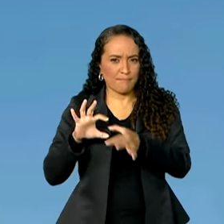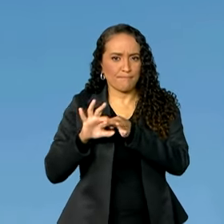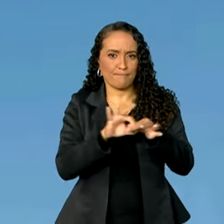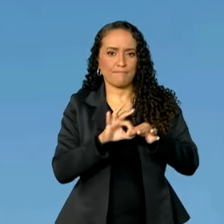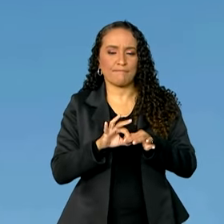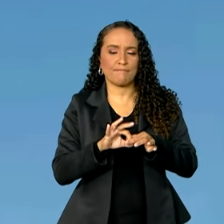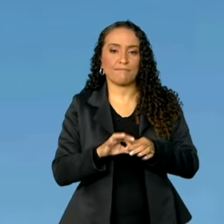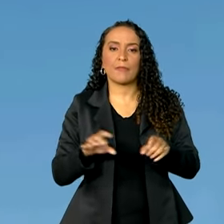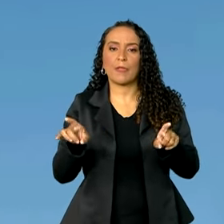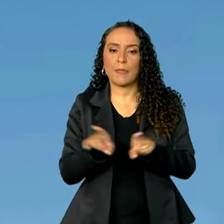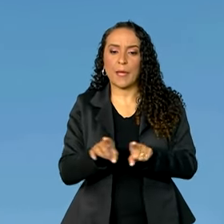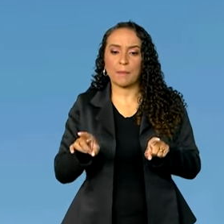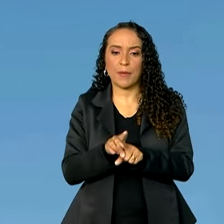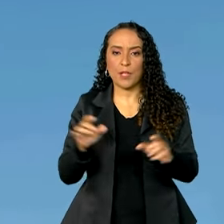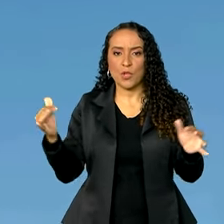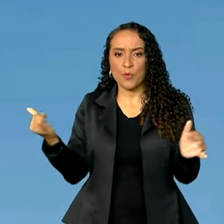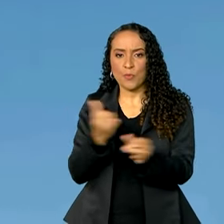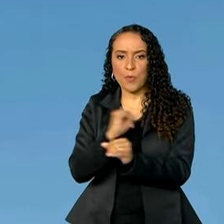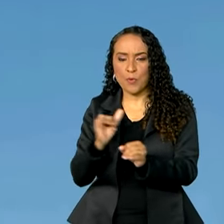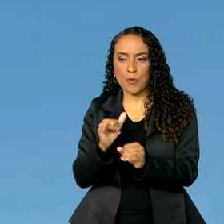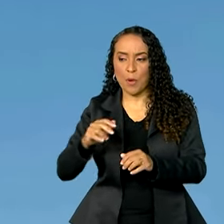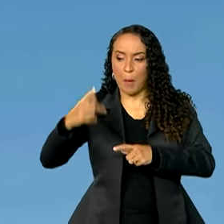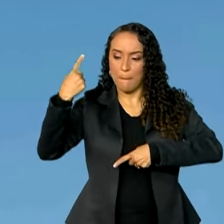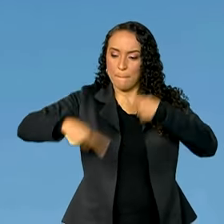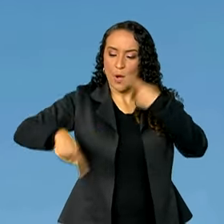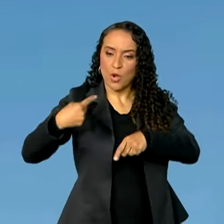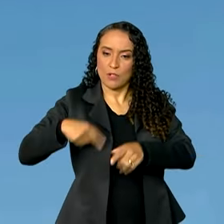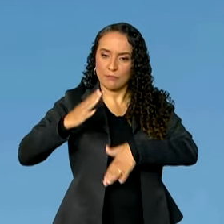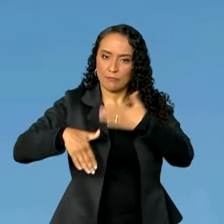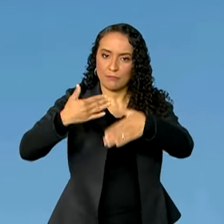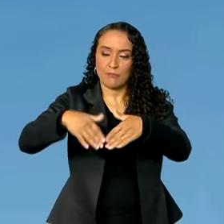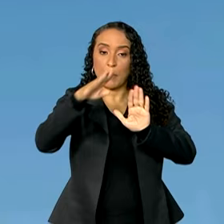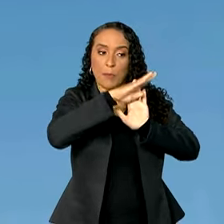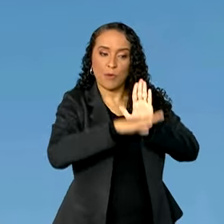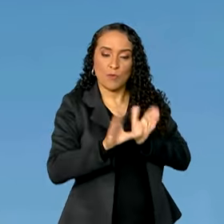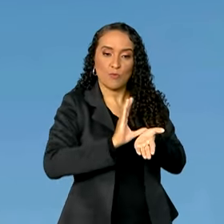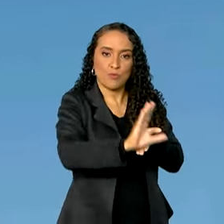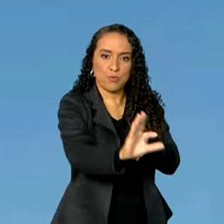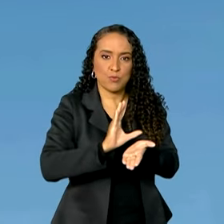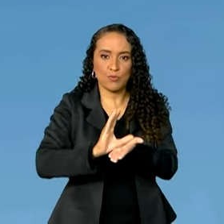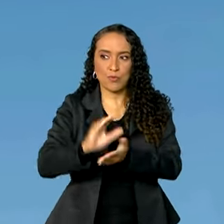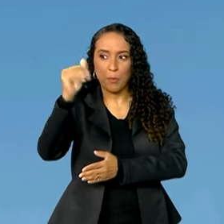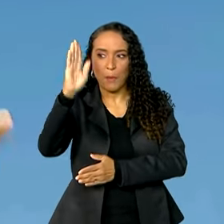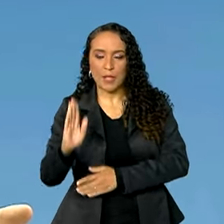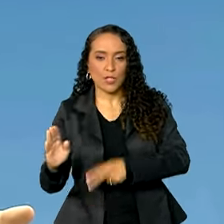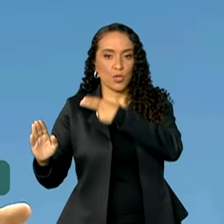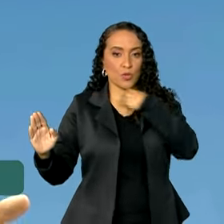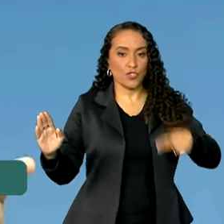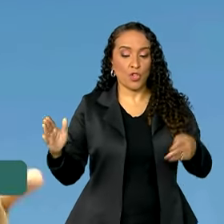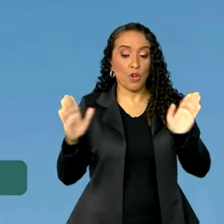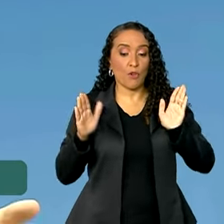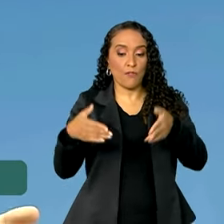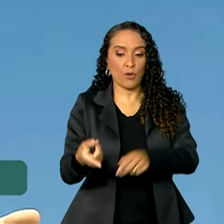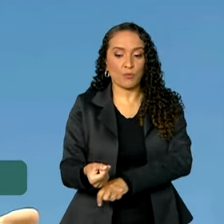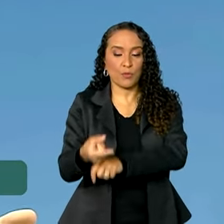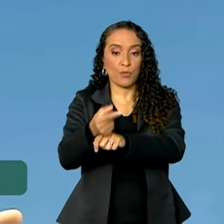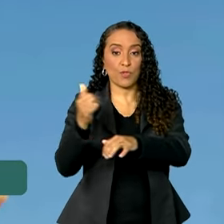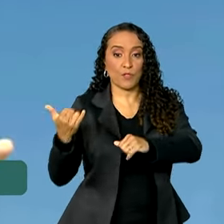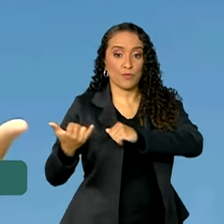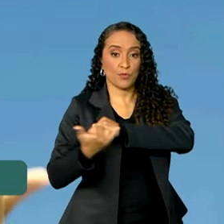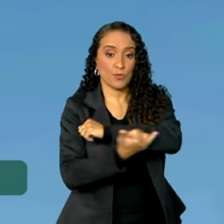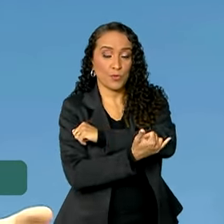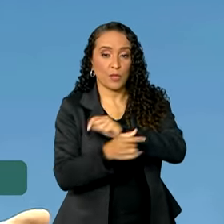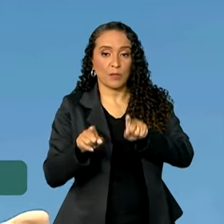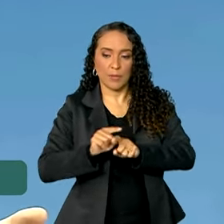Segundo, sinergias entre as políticas de desenvolvimento e programas de investimentos de Brasil e China, com foco em finanças, infraestrutura,